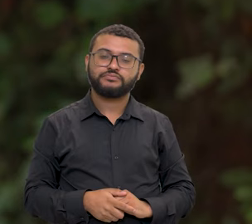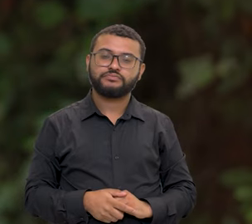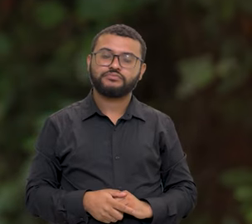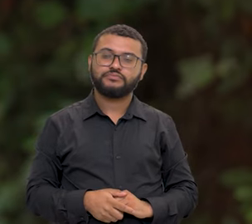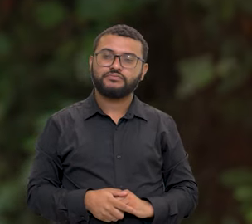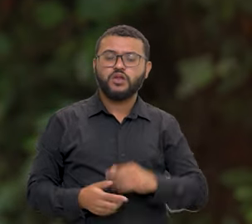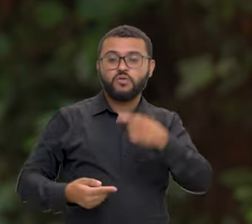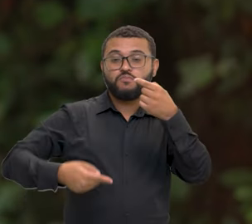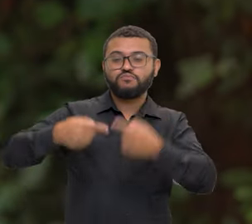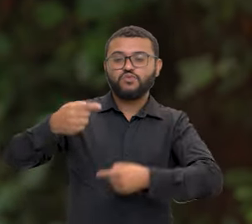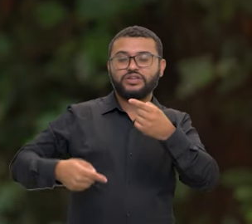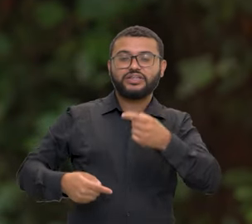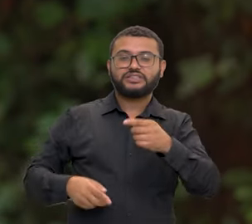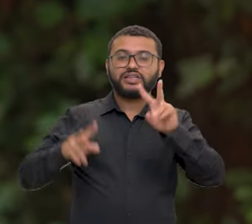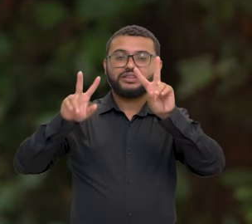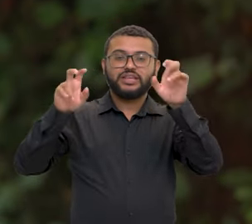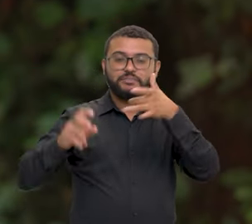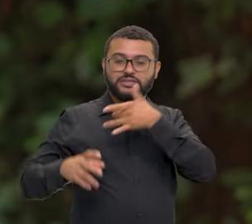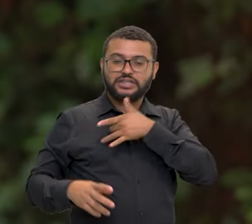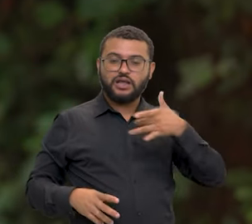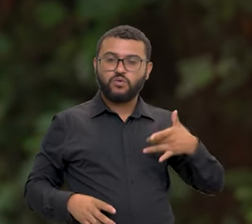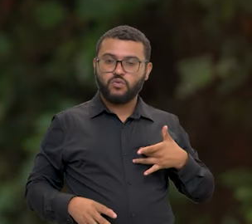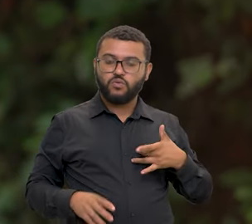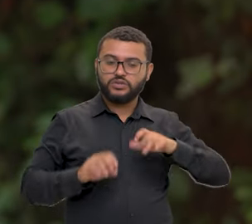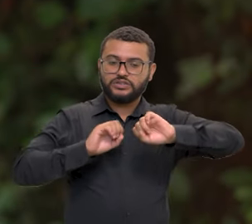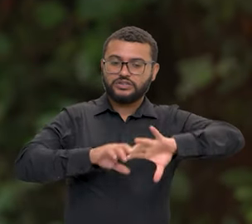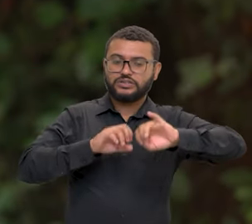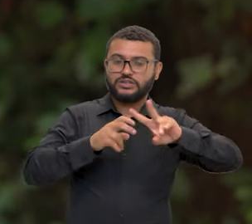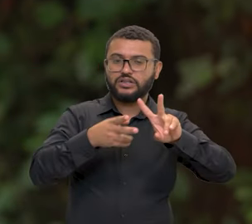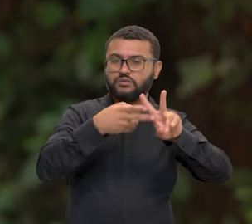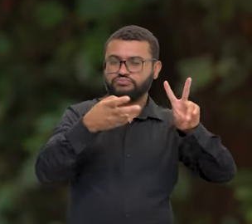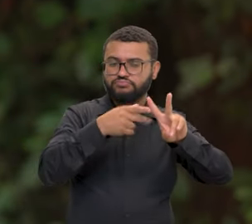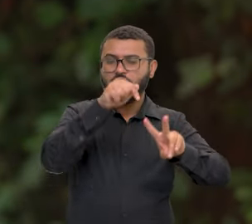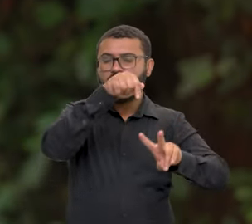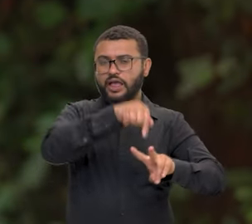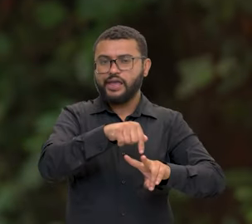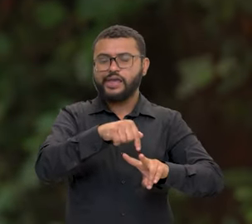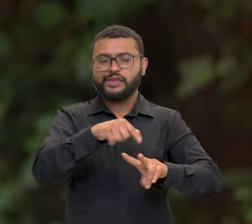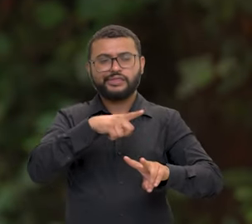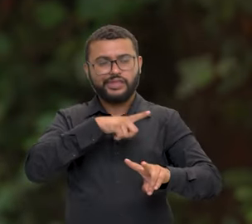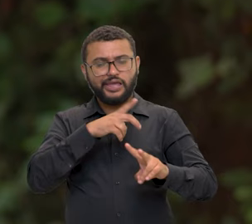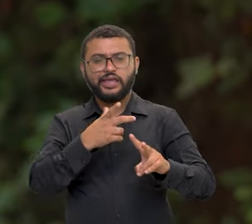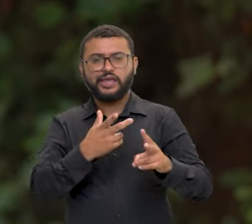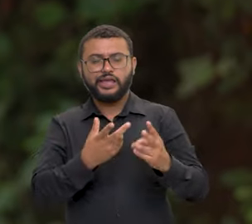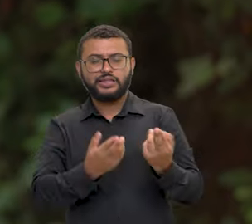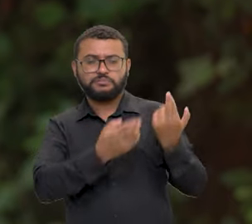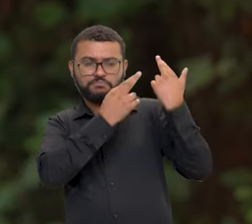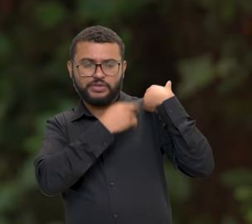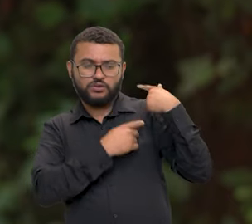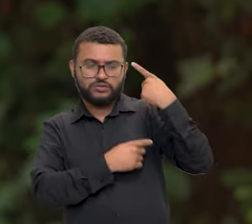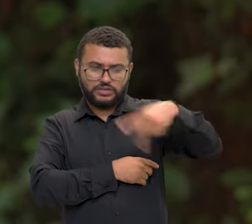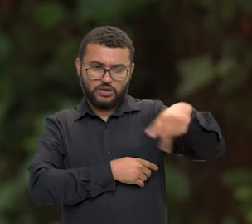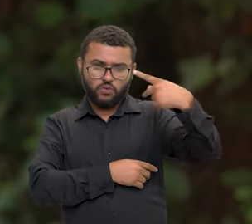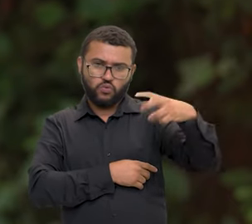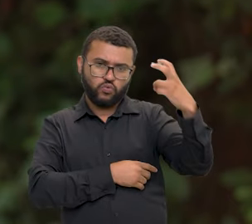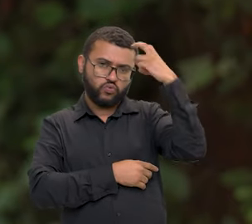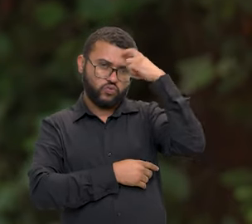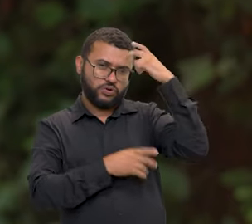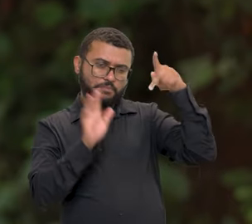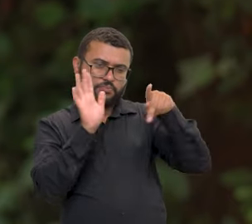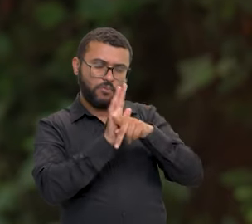Políticas de saúde e educação para as comunidades indígenas buscaram respeitar suas culturas e necessidades